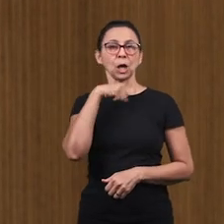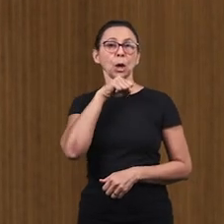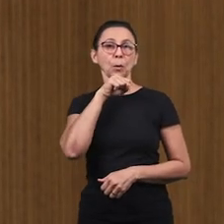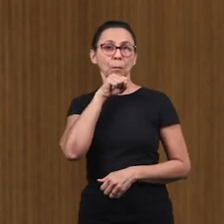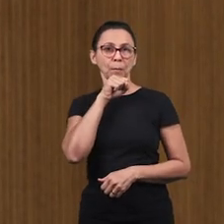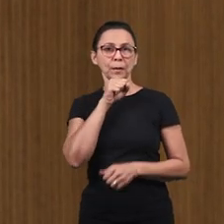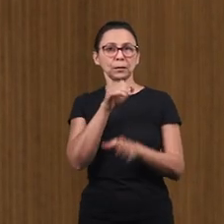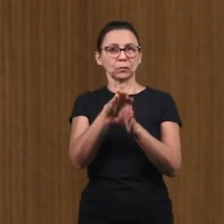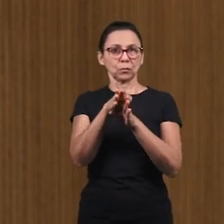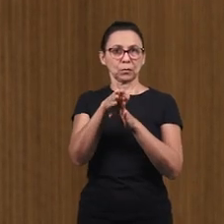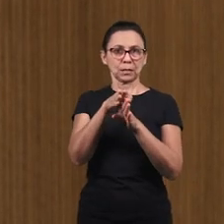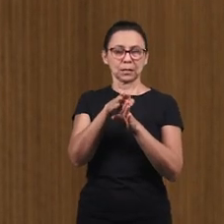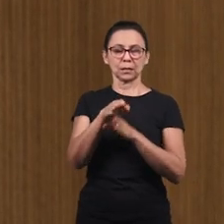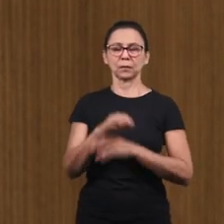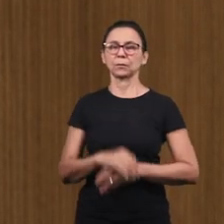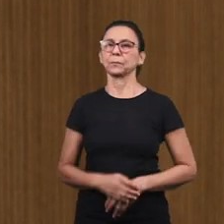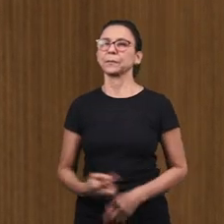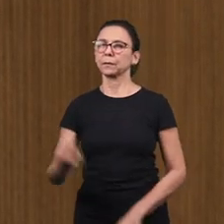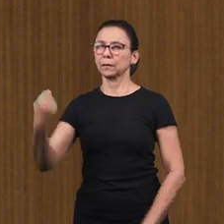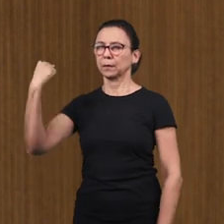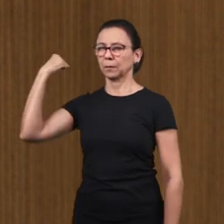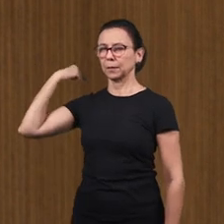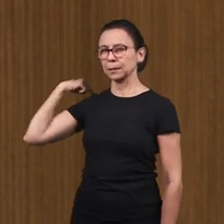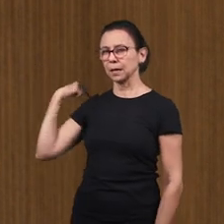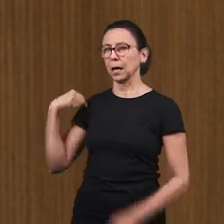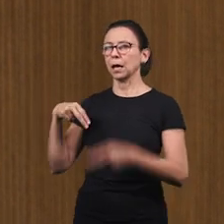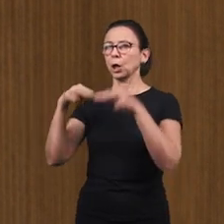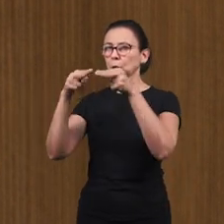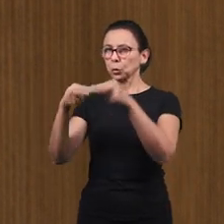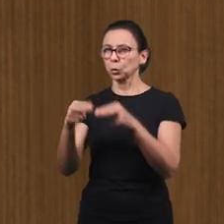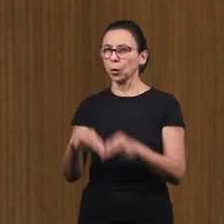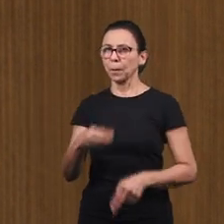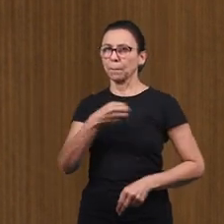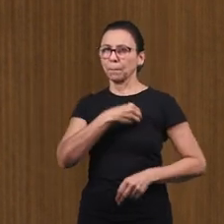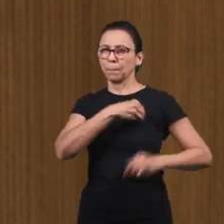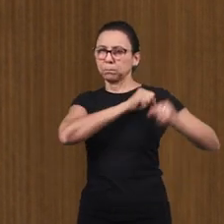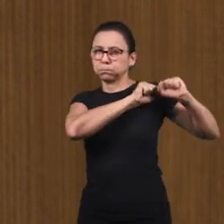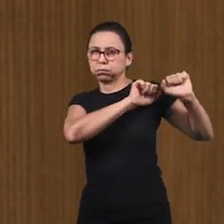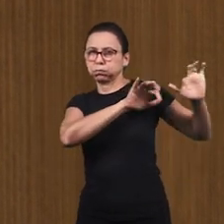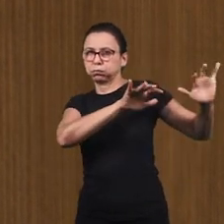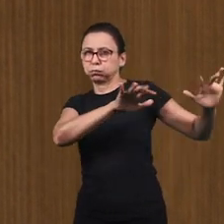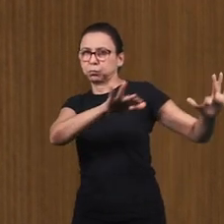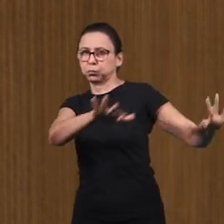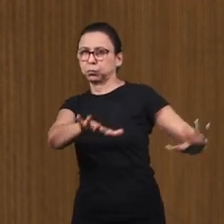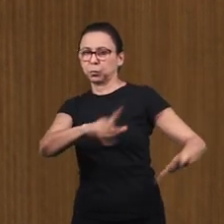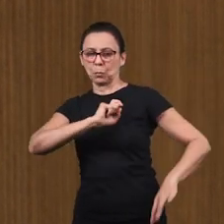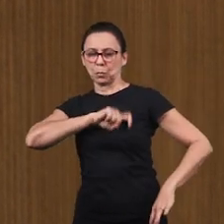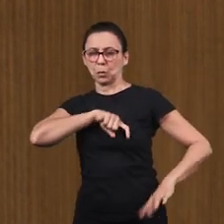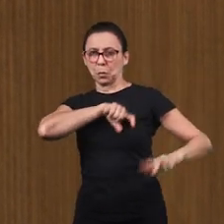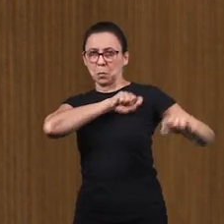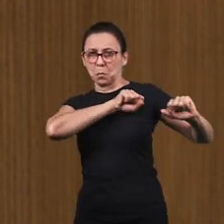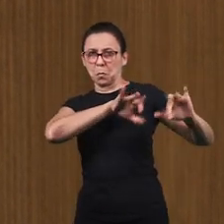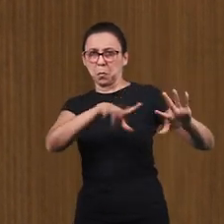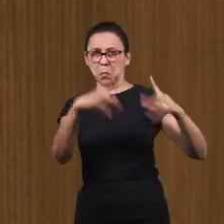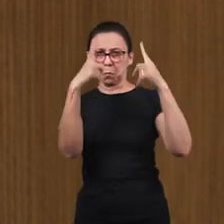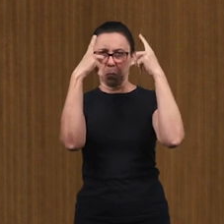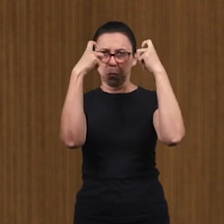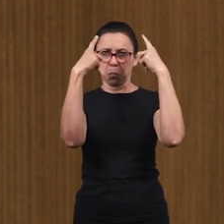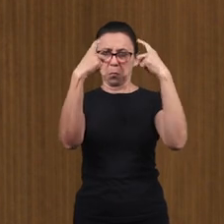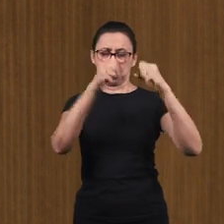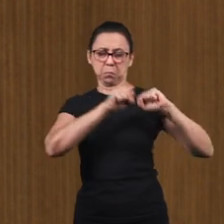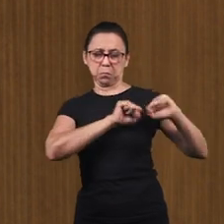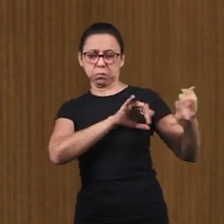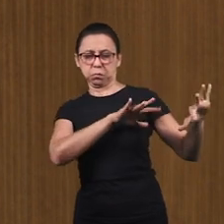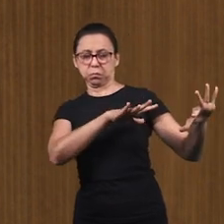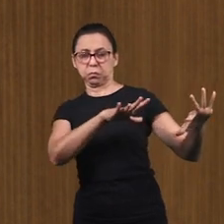Noé Ele viveu numa época Onde o pecado era muito grande A maldade A violência Mas